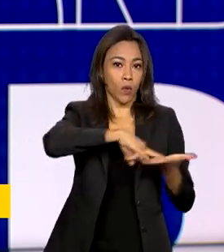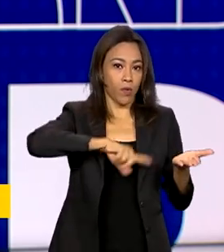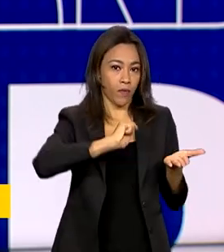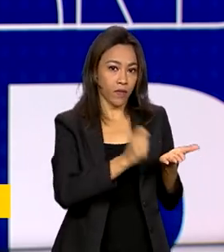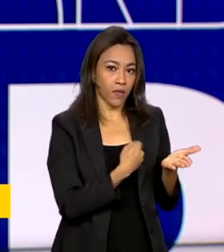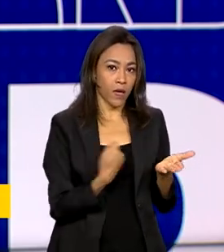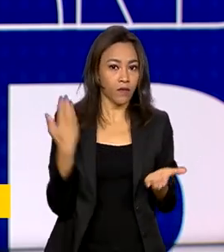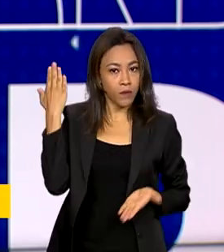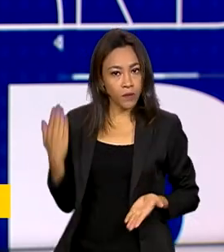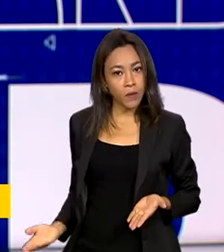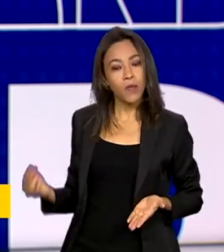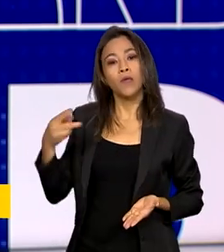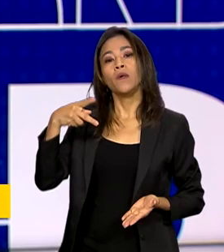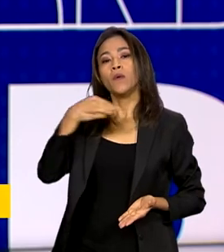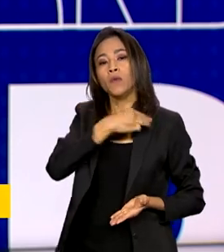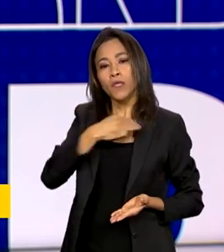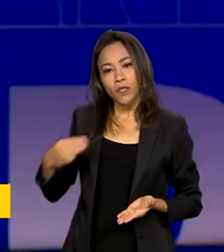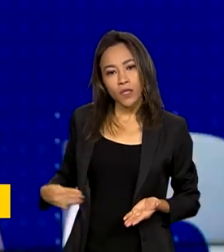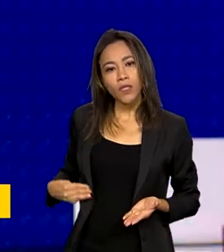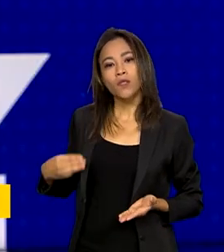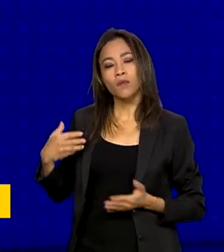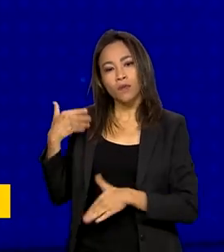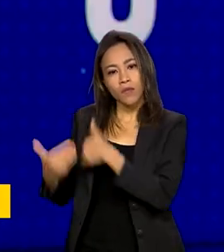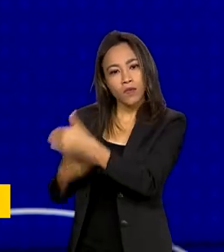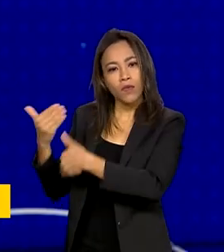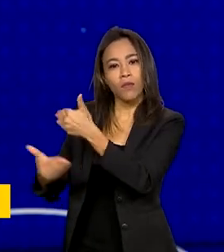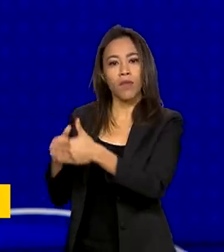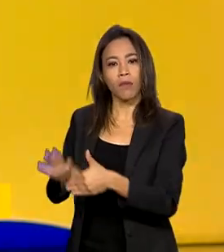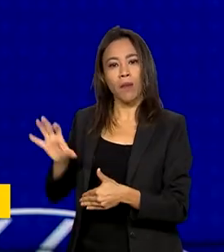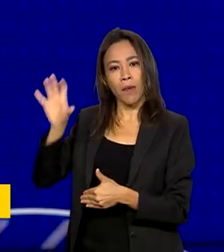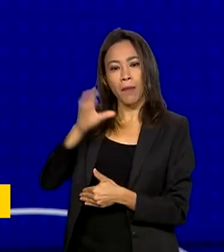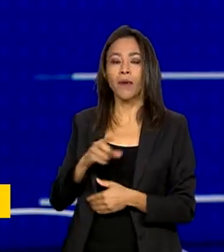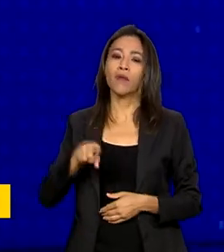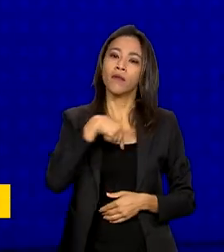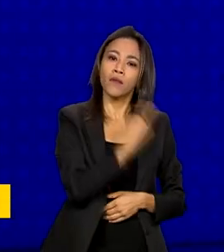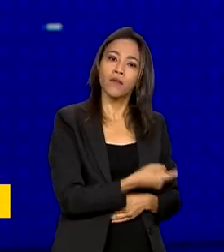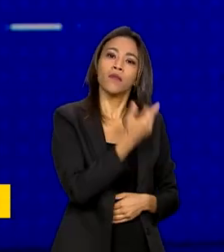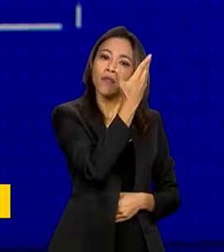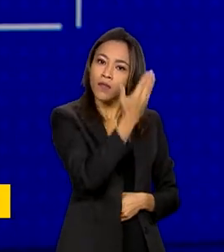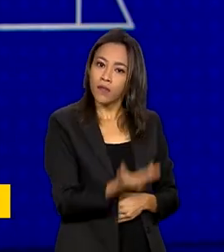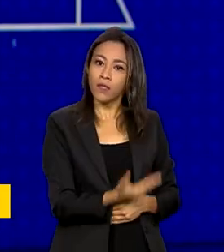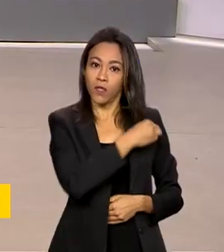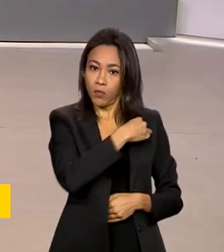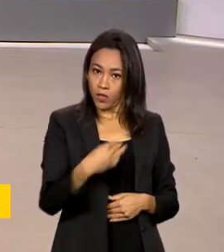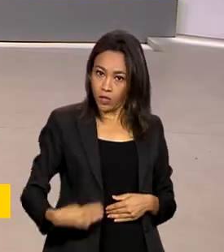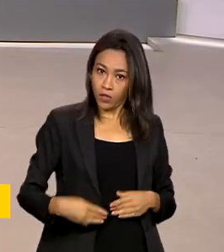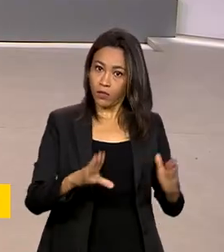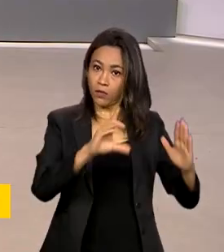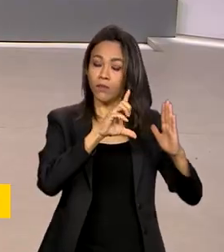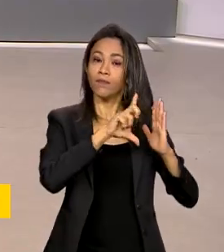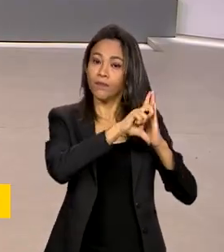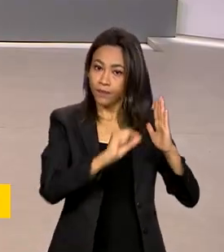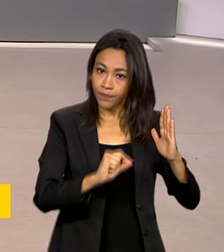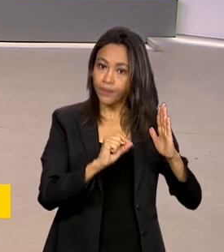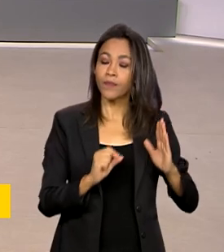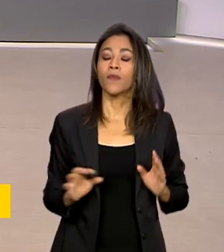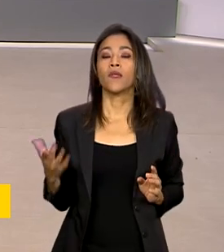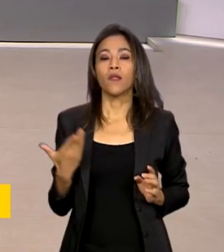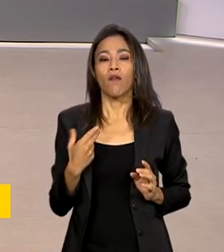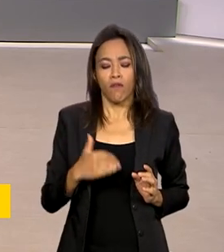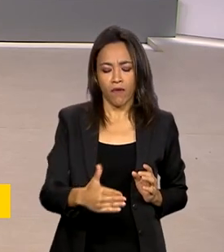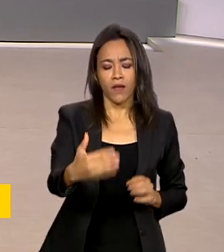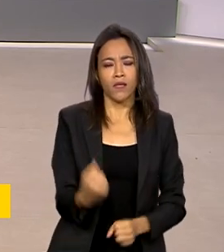ministros da Integração e do Desenvolvimento Regional, Valdez Góes, e da Casa Civil, Rui Costa. Os imóveis vão ser